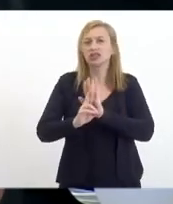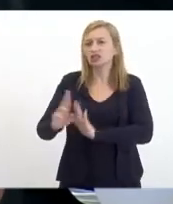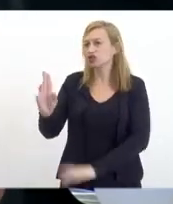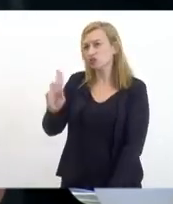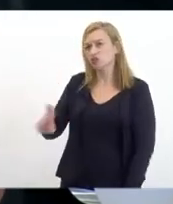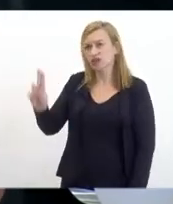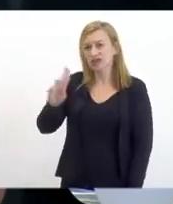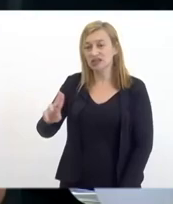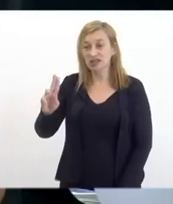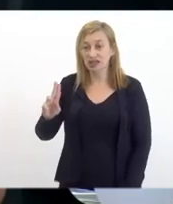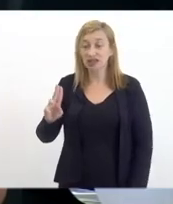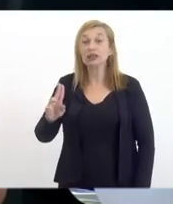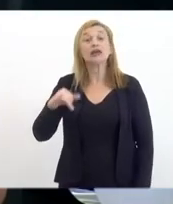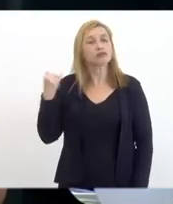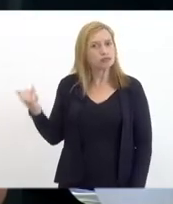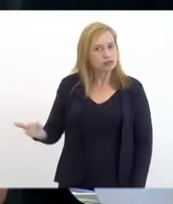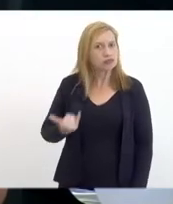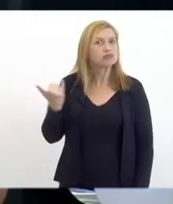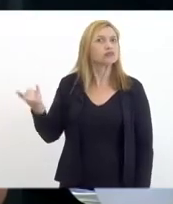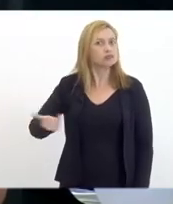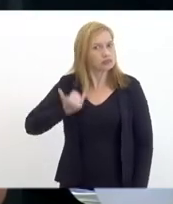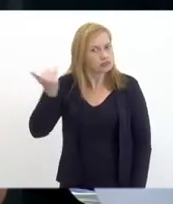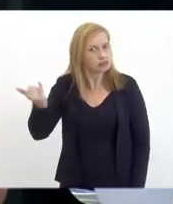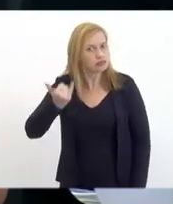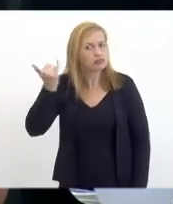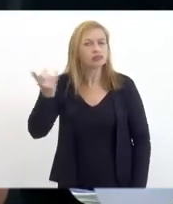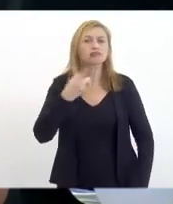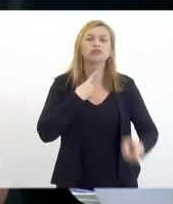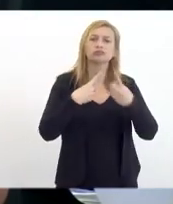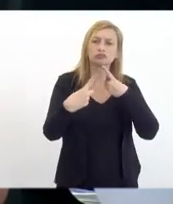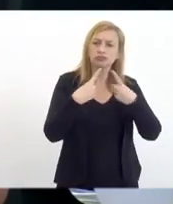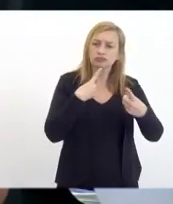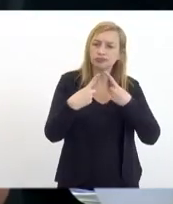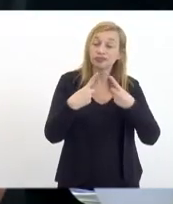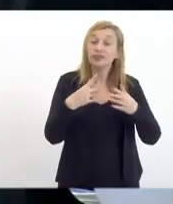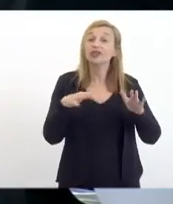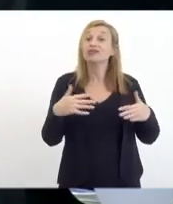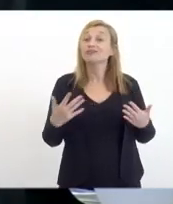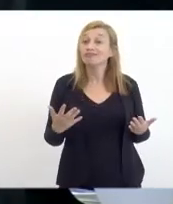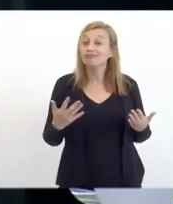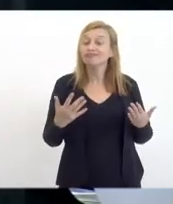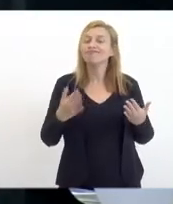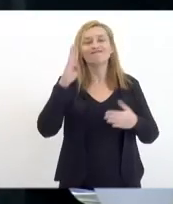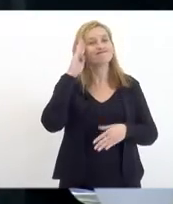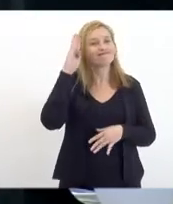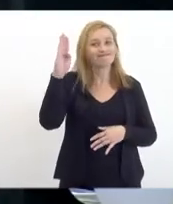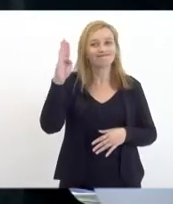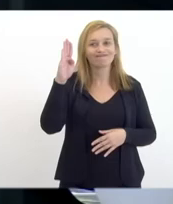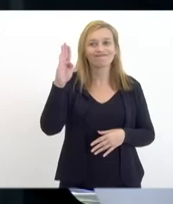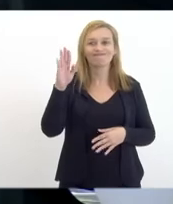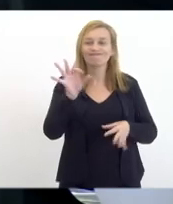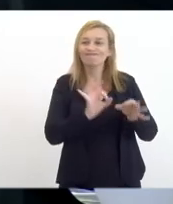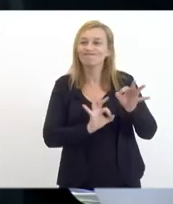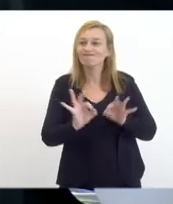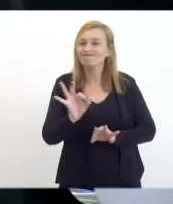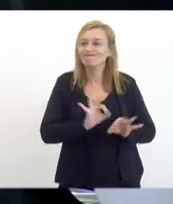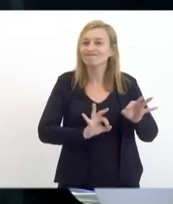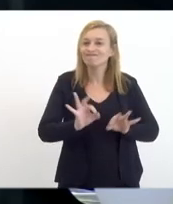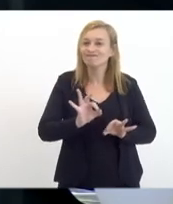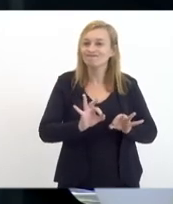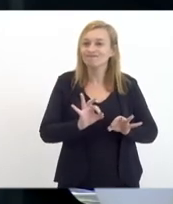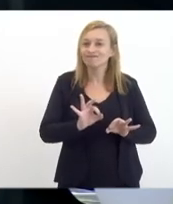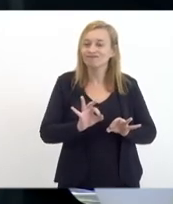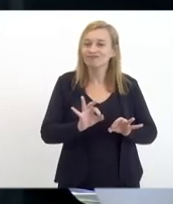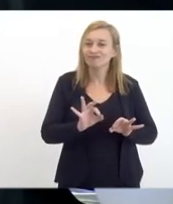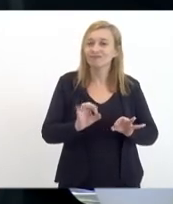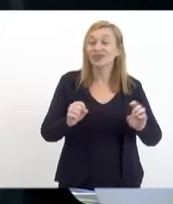que são de extrema importância para esse diálogo e principalmente das organizações